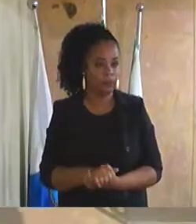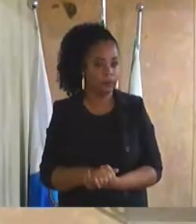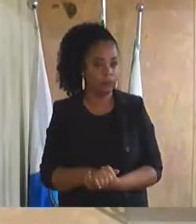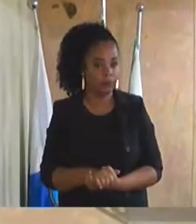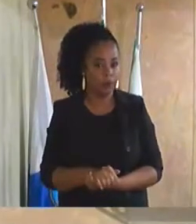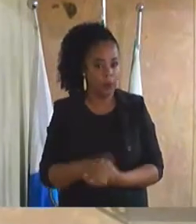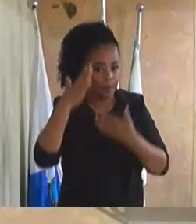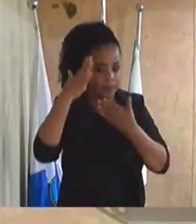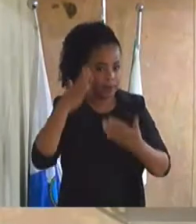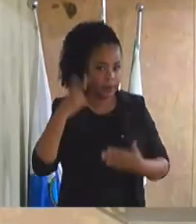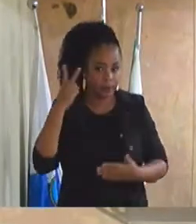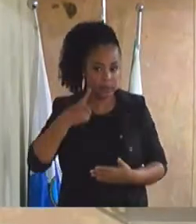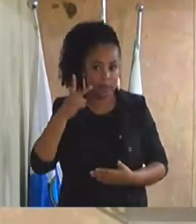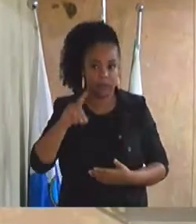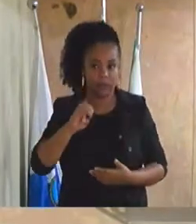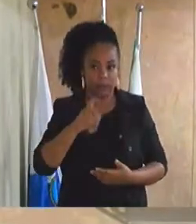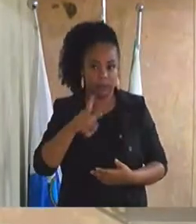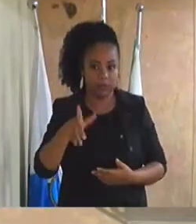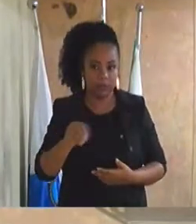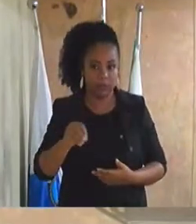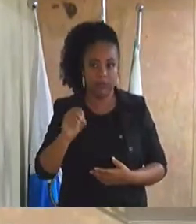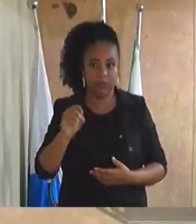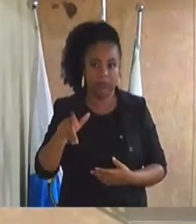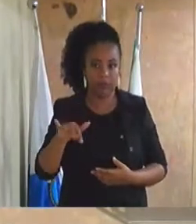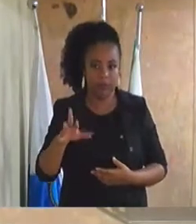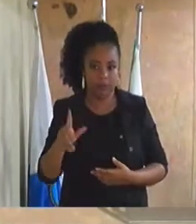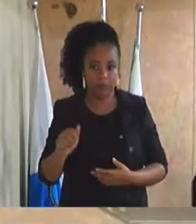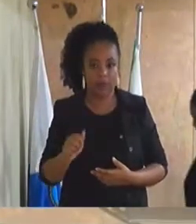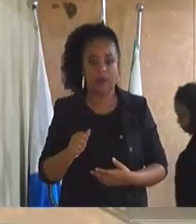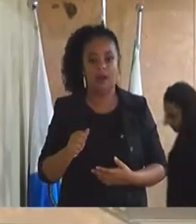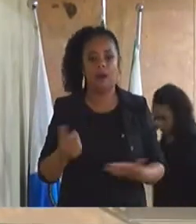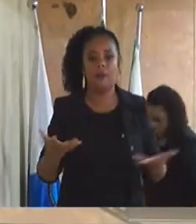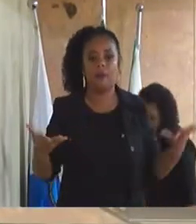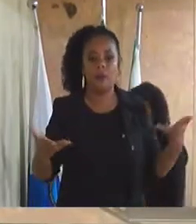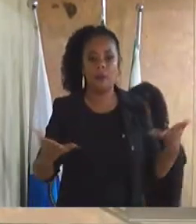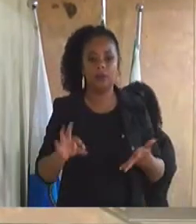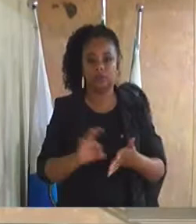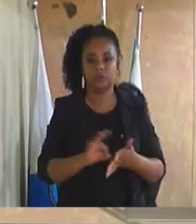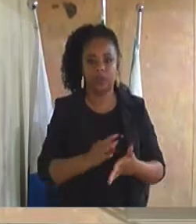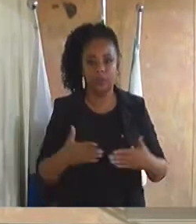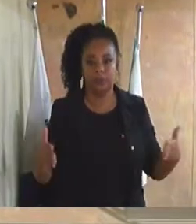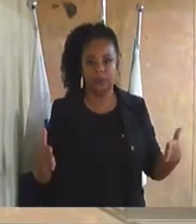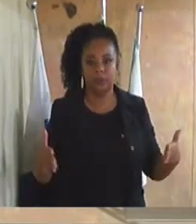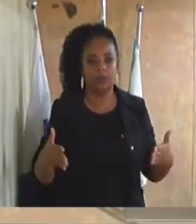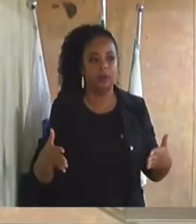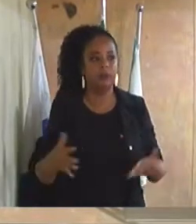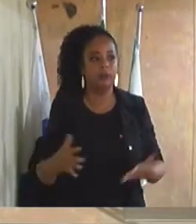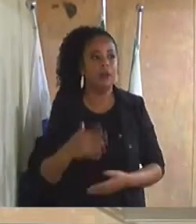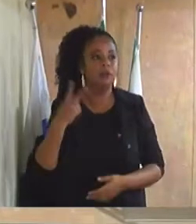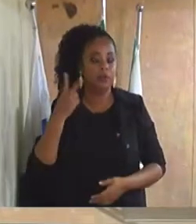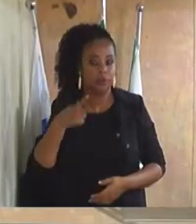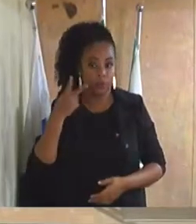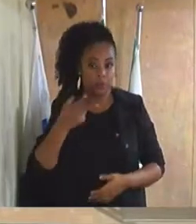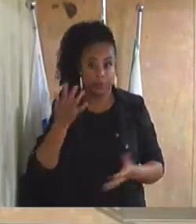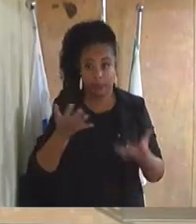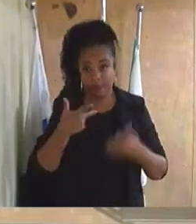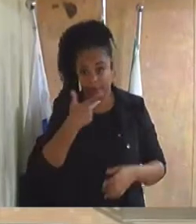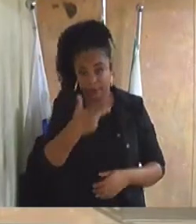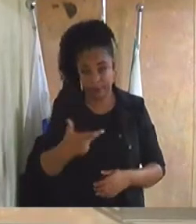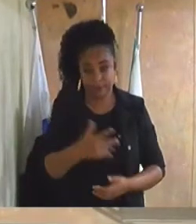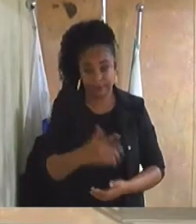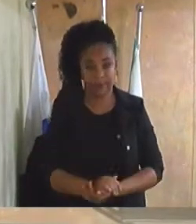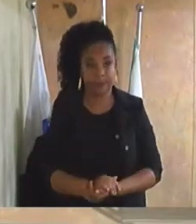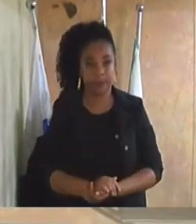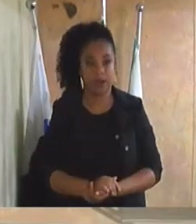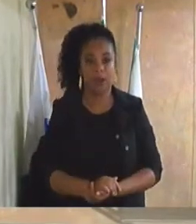Obrigado, vereadora Adelza de Oliveira. Nesse momento, as inscrições estão abertas para quem quiser fazer uso da palavra.